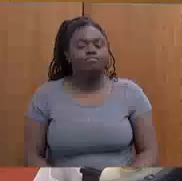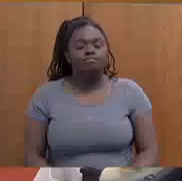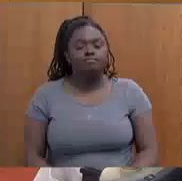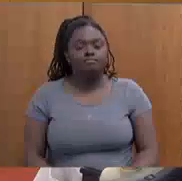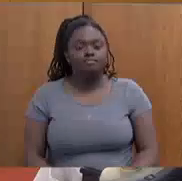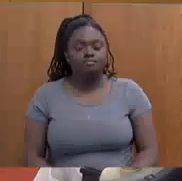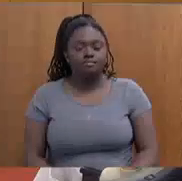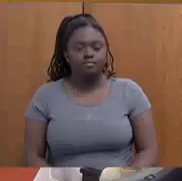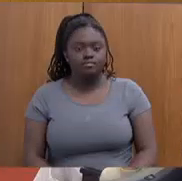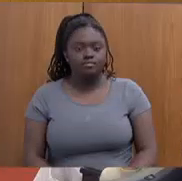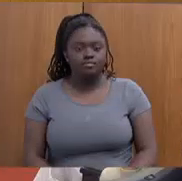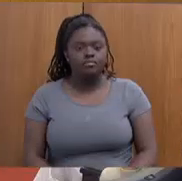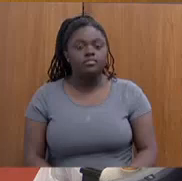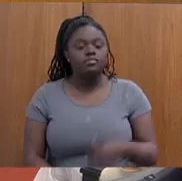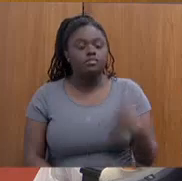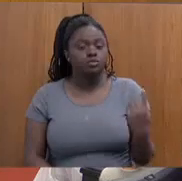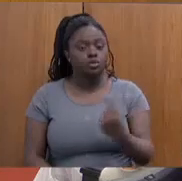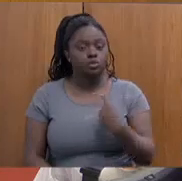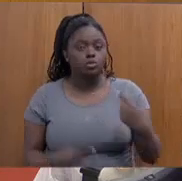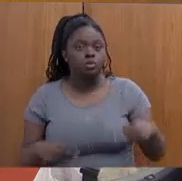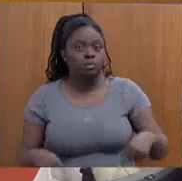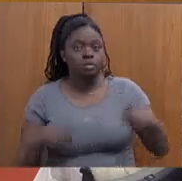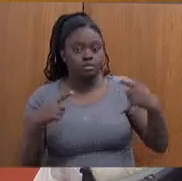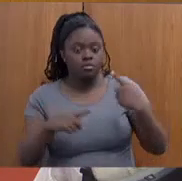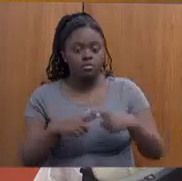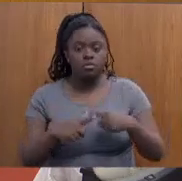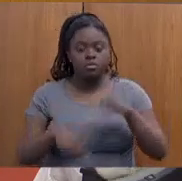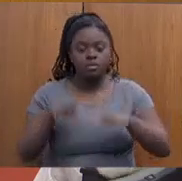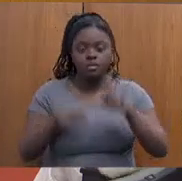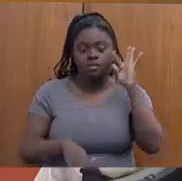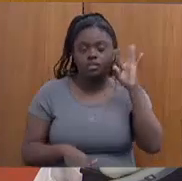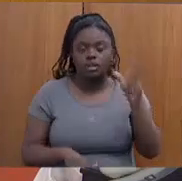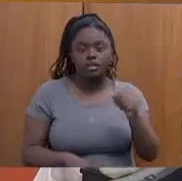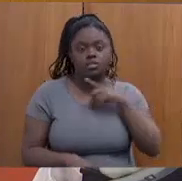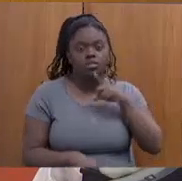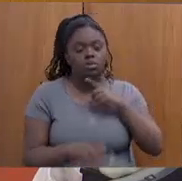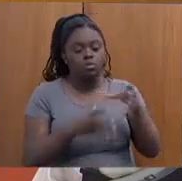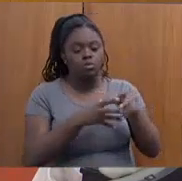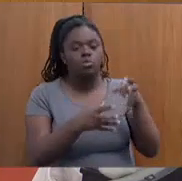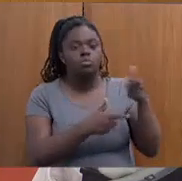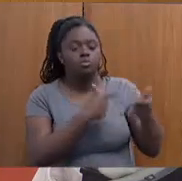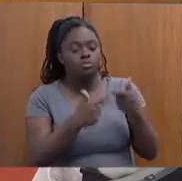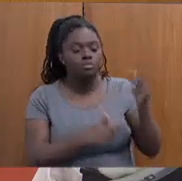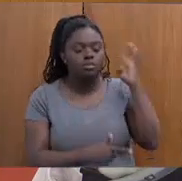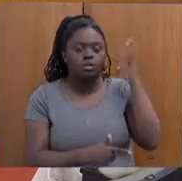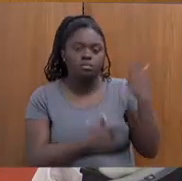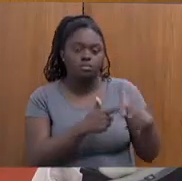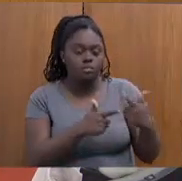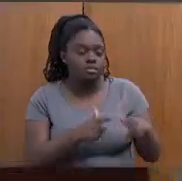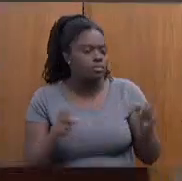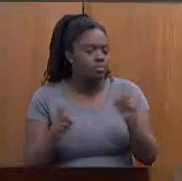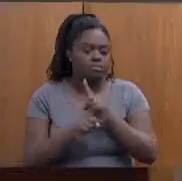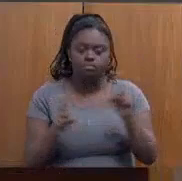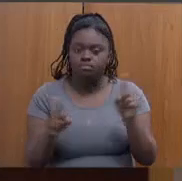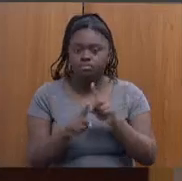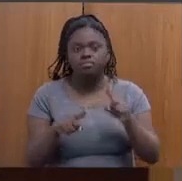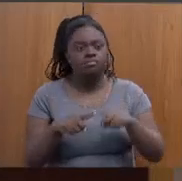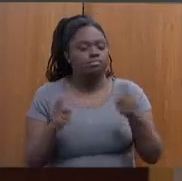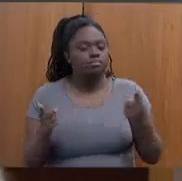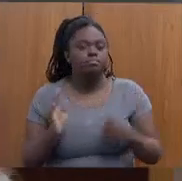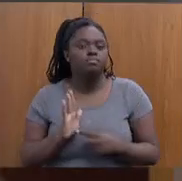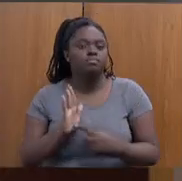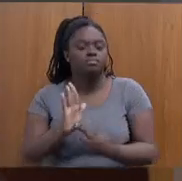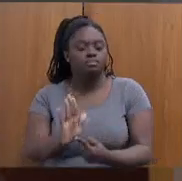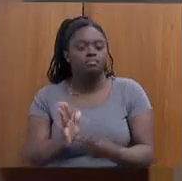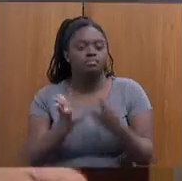Esse é o nosso grande desafio, porque nós, às vezes, achamos que tem um banco de empregos, resolve o problema. Não. Aí começa, mas isso nos dá uma